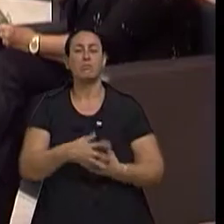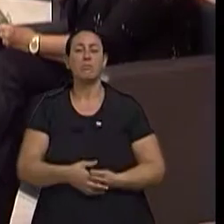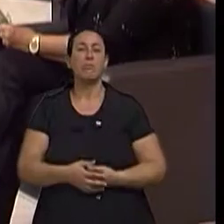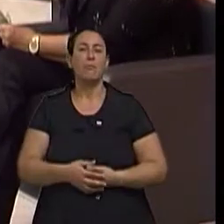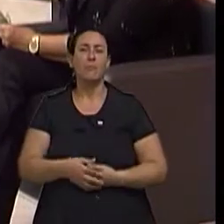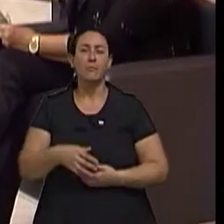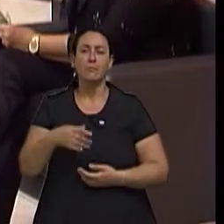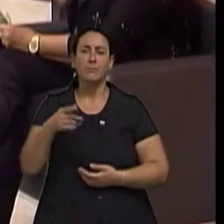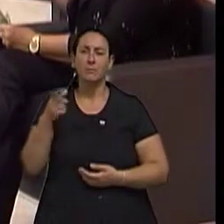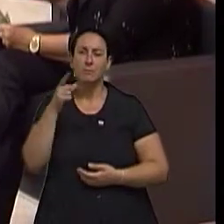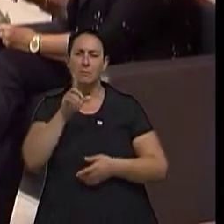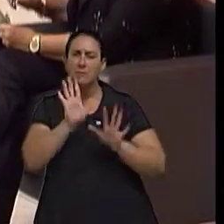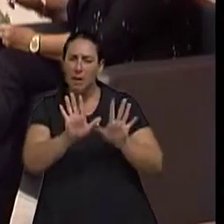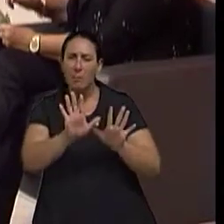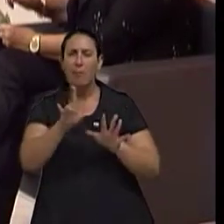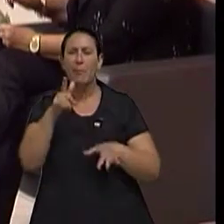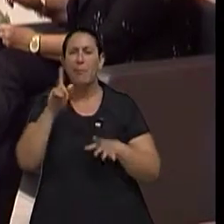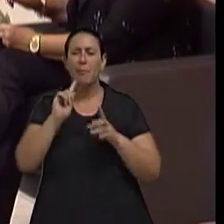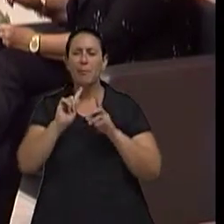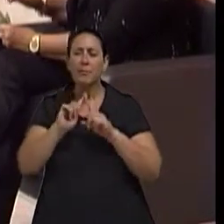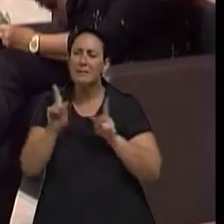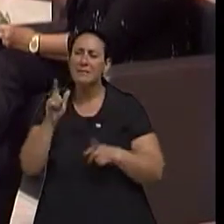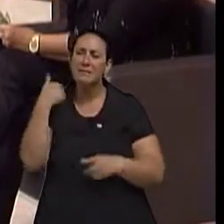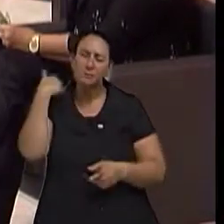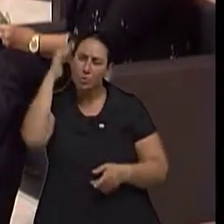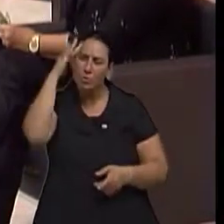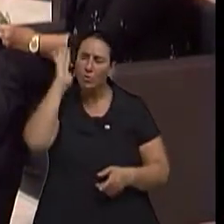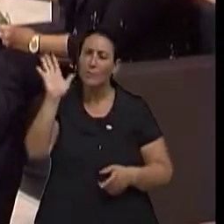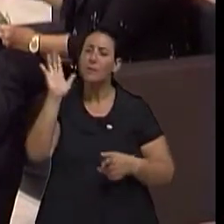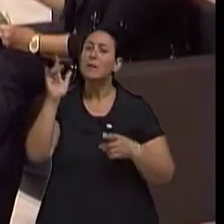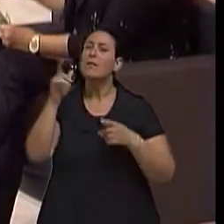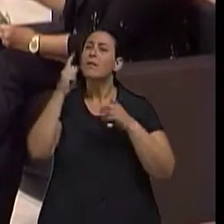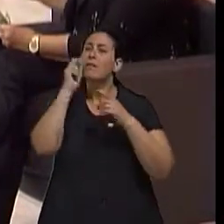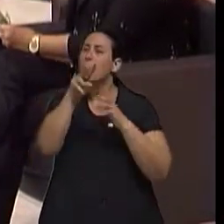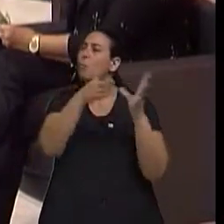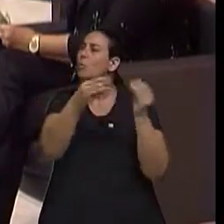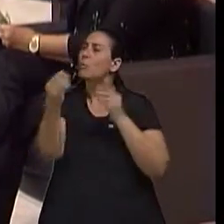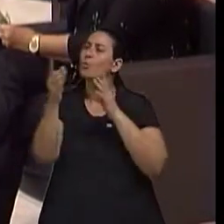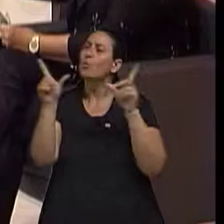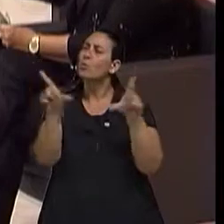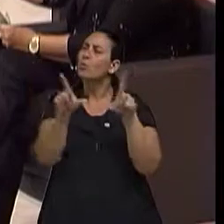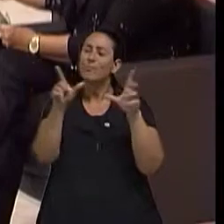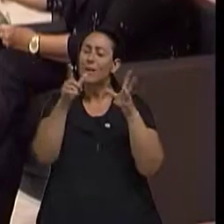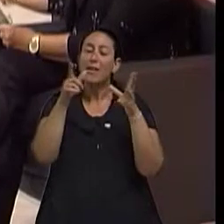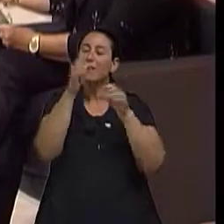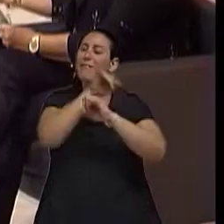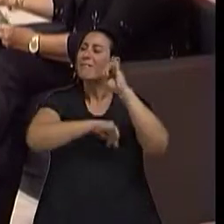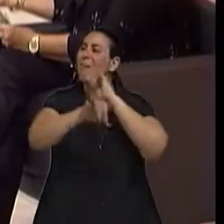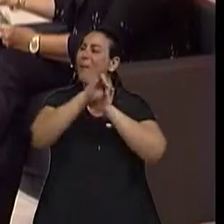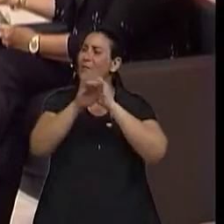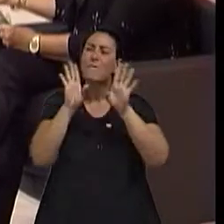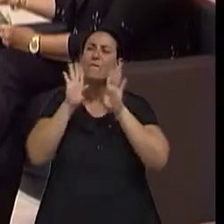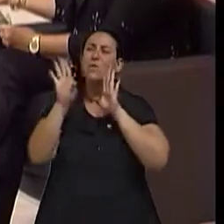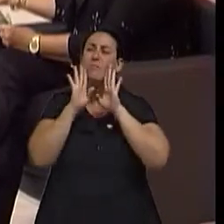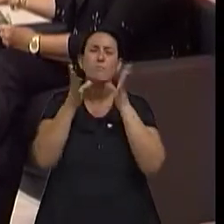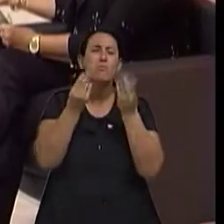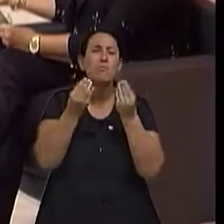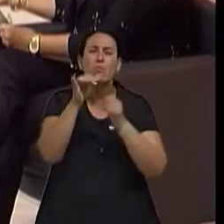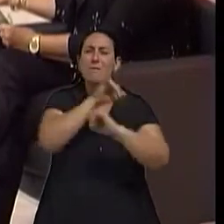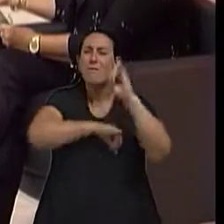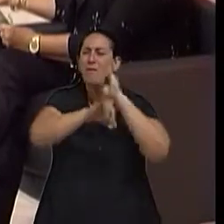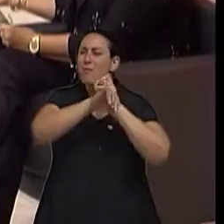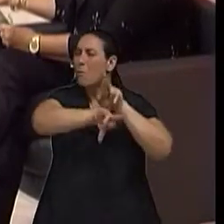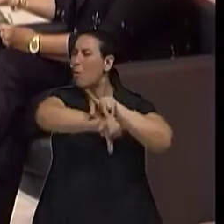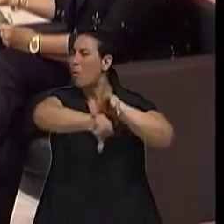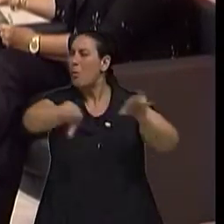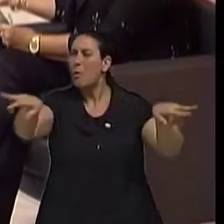Não entram aí as redes sociais? A gente viu tantos casos expostos na rede social. Infelizmente,